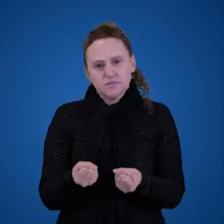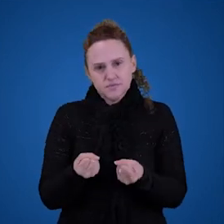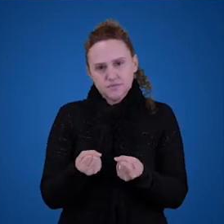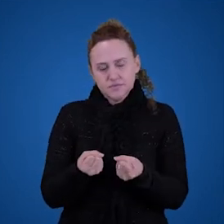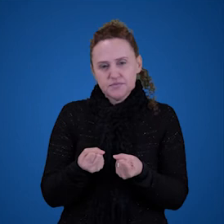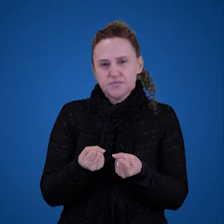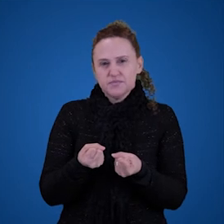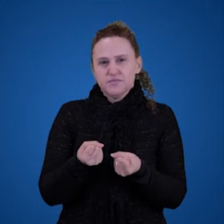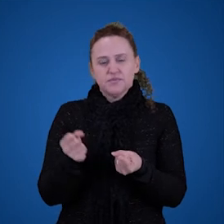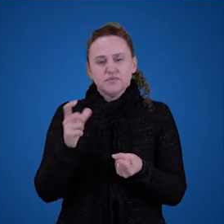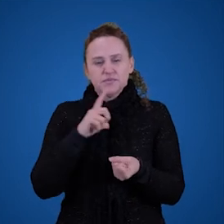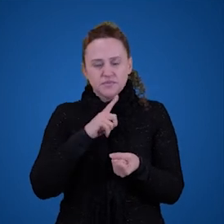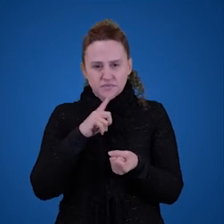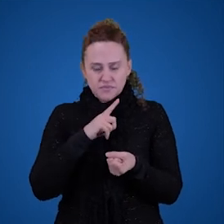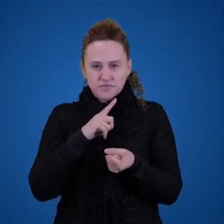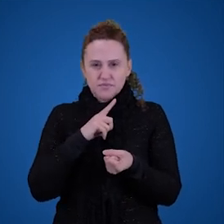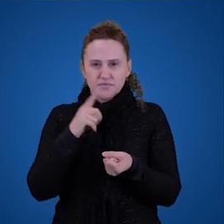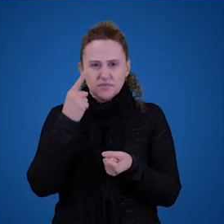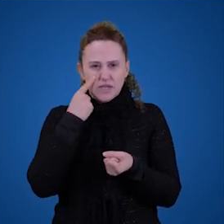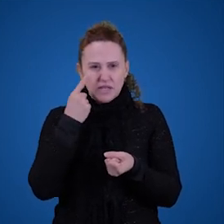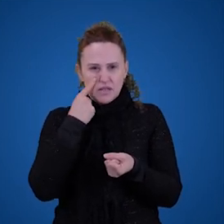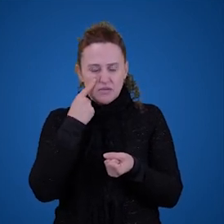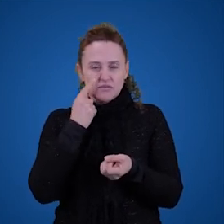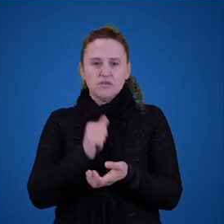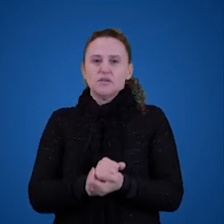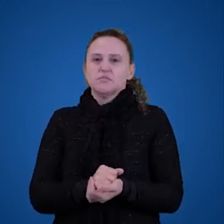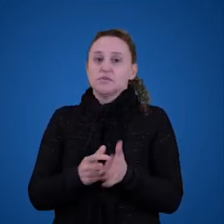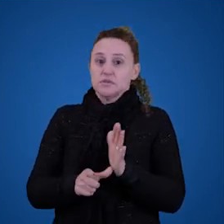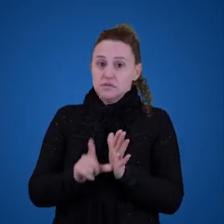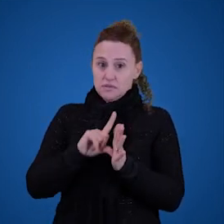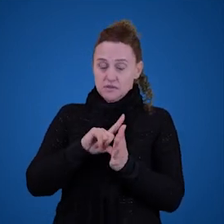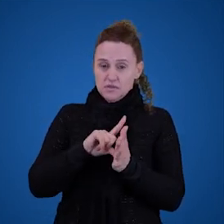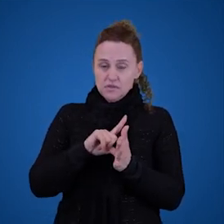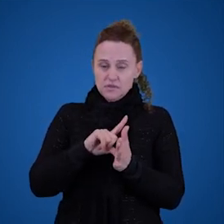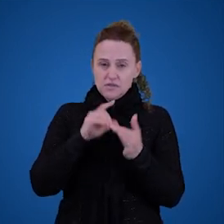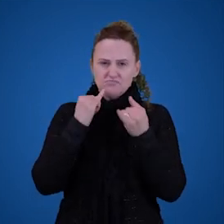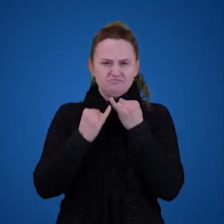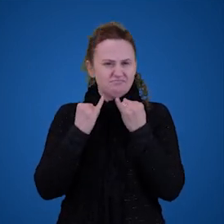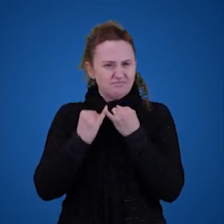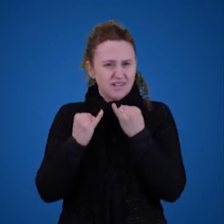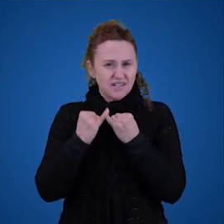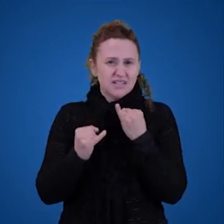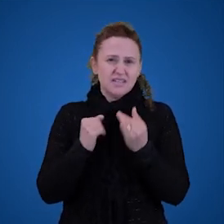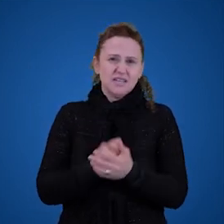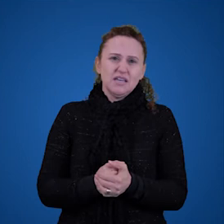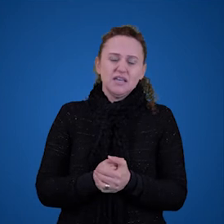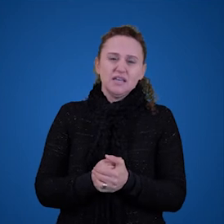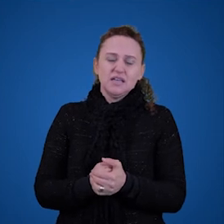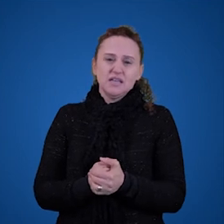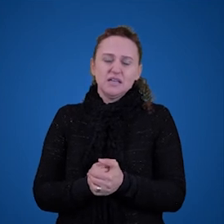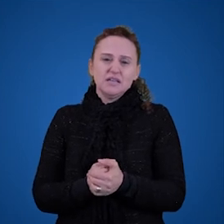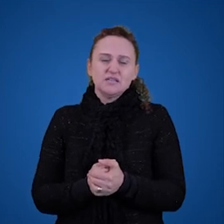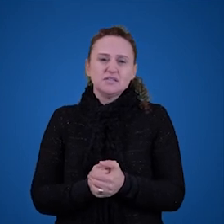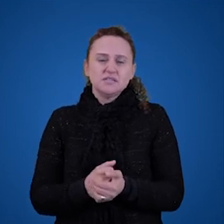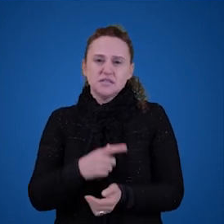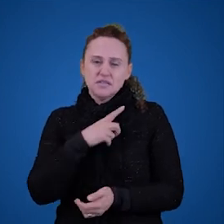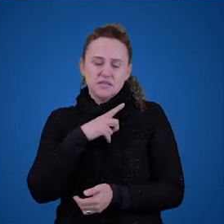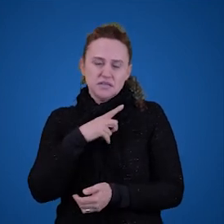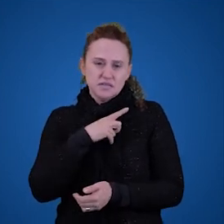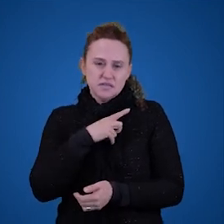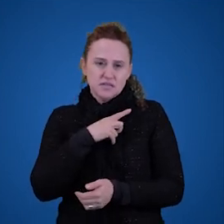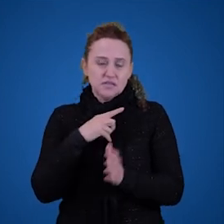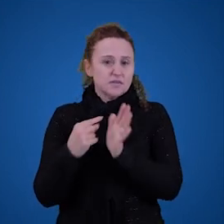Então a gente viu no ponto anterior que parece haver termos singulares que não